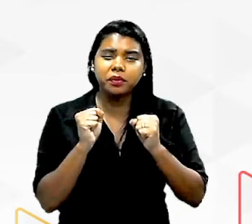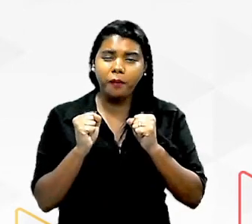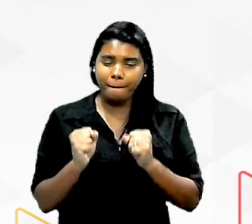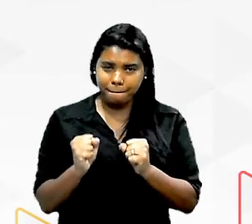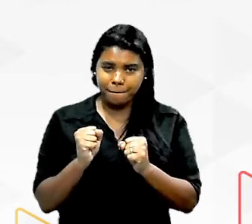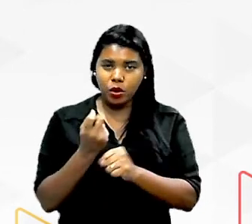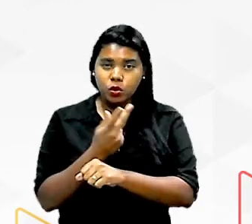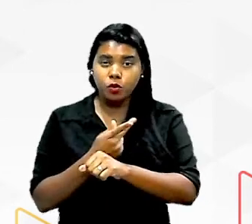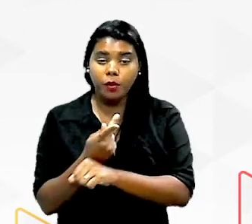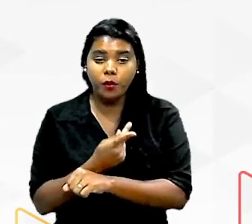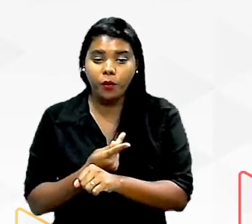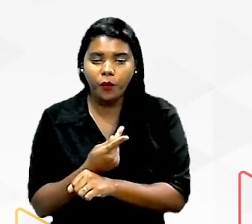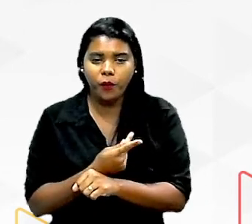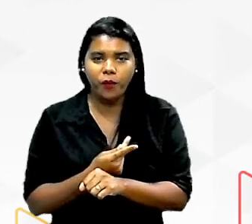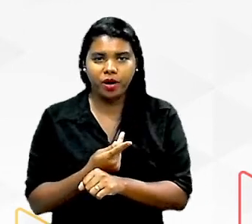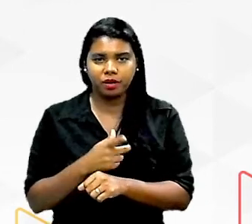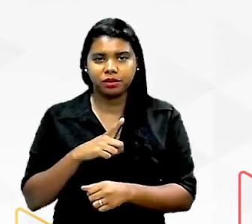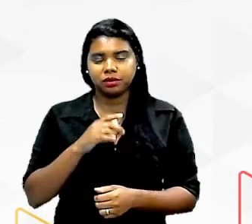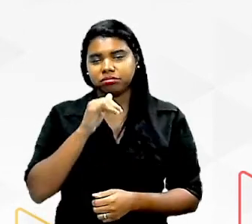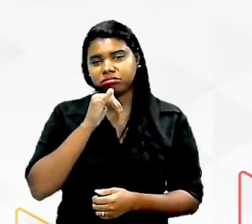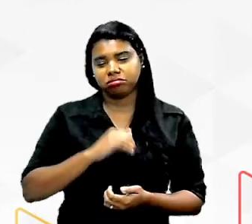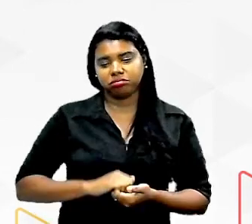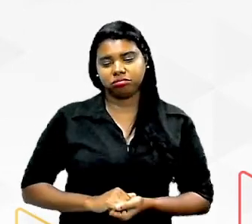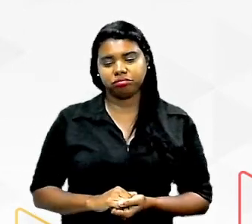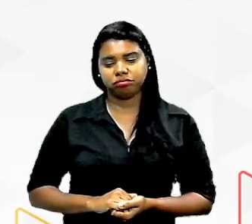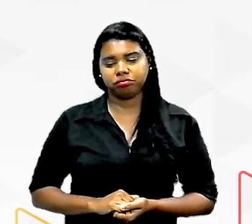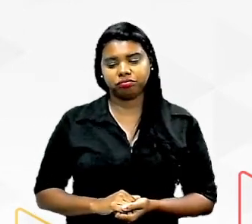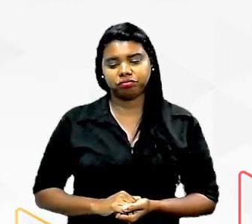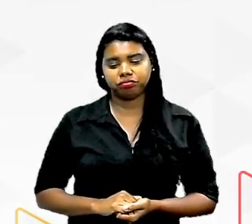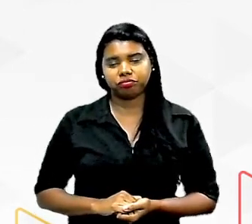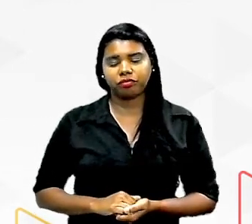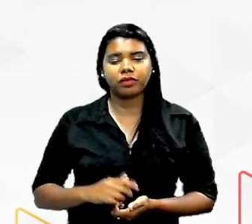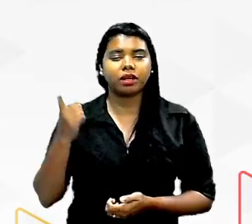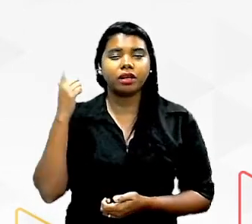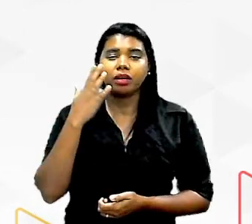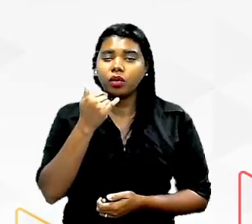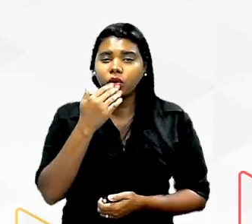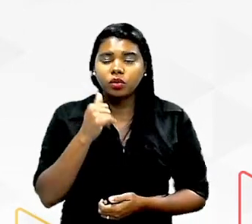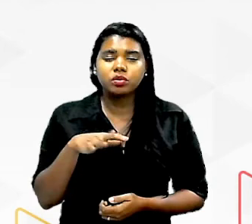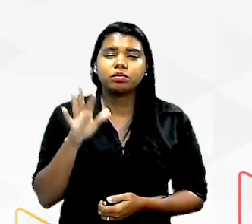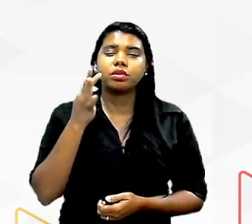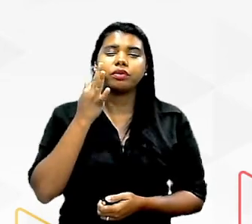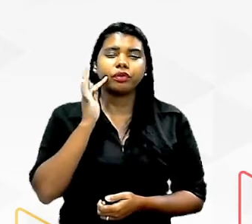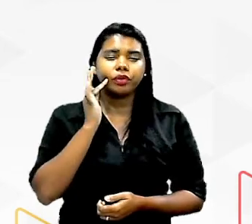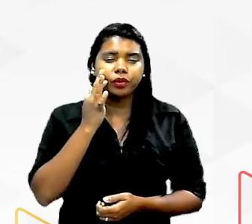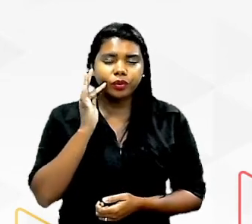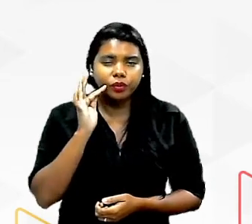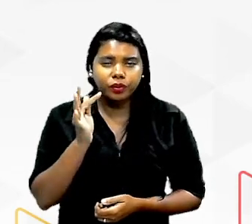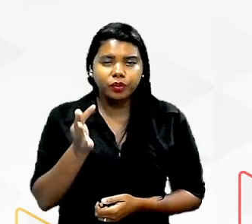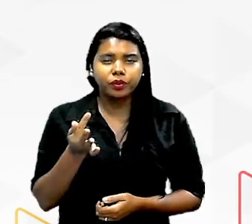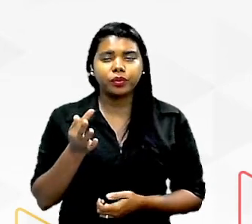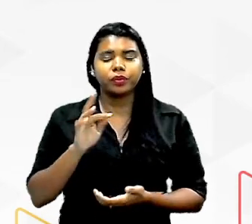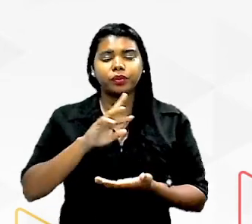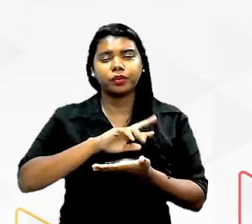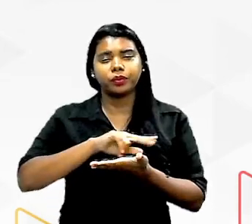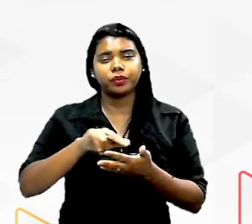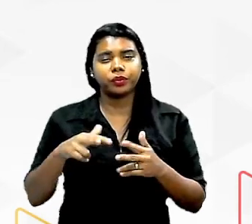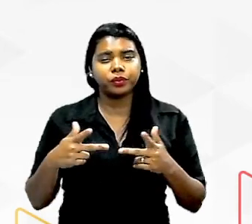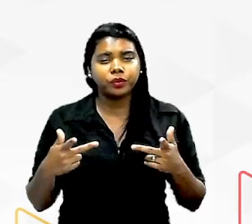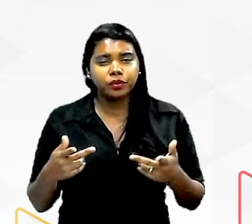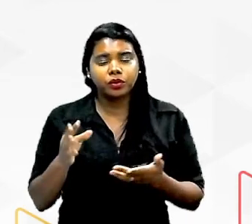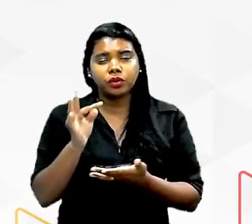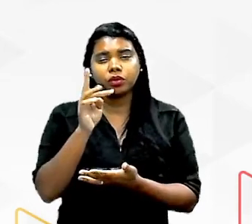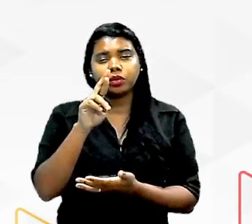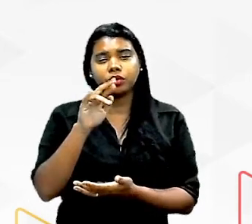procurar para obter esses carboidratos eu consigo carboidratos ao consumir frutas ao consumir derivados do tr